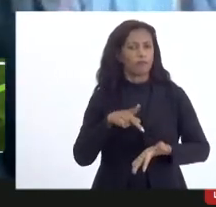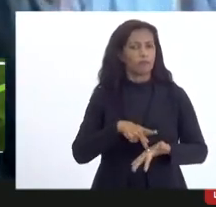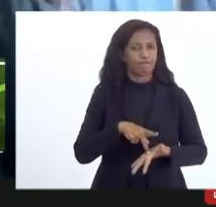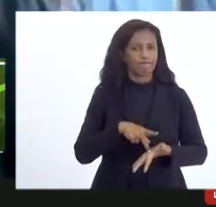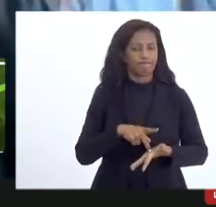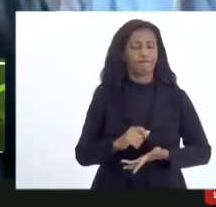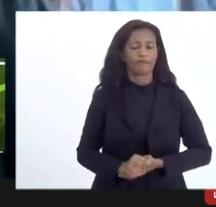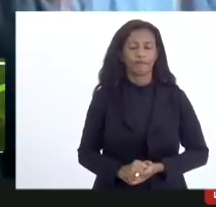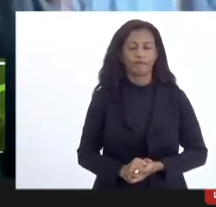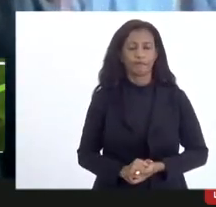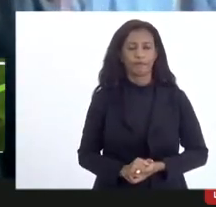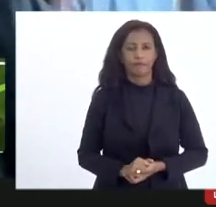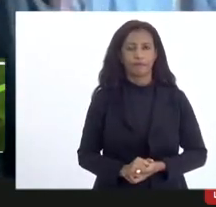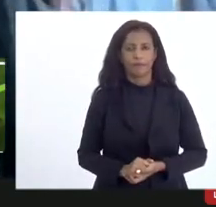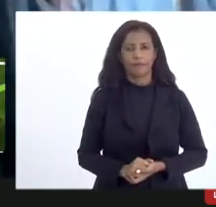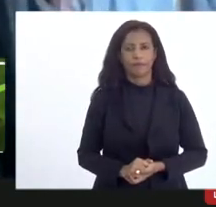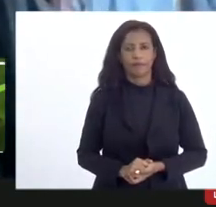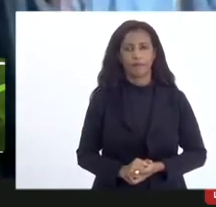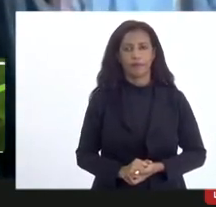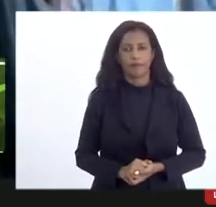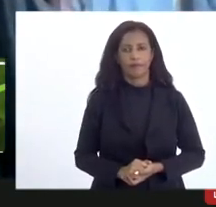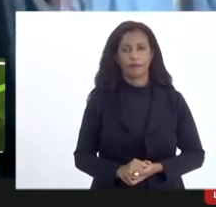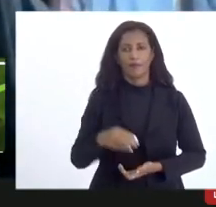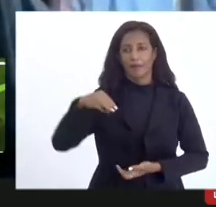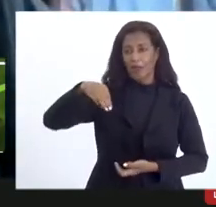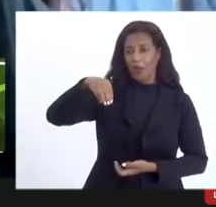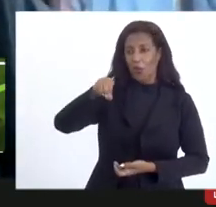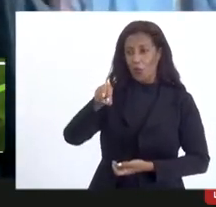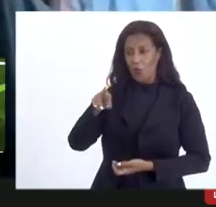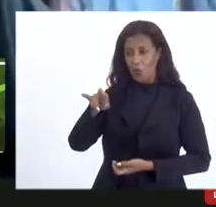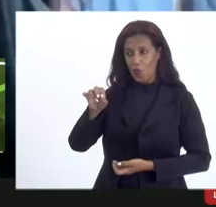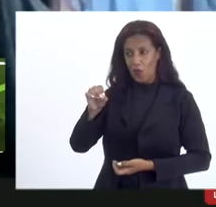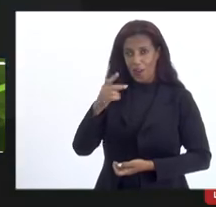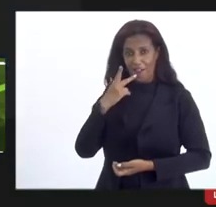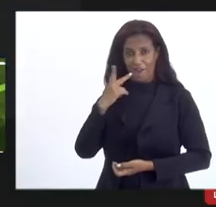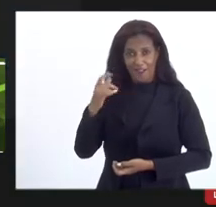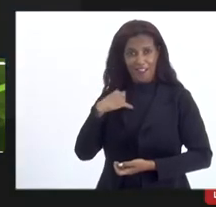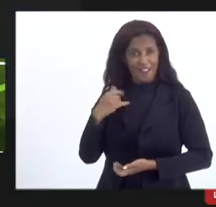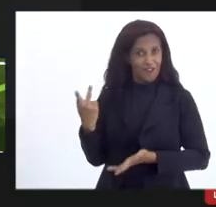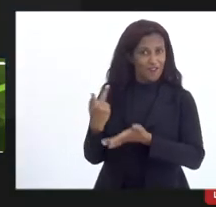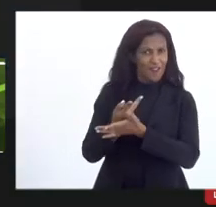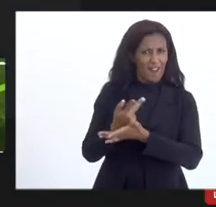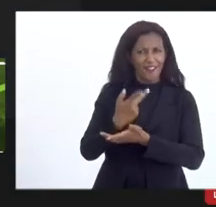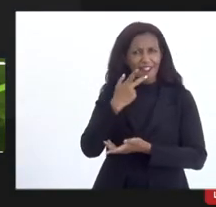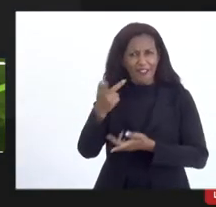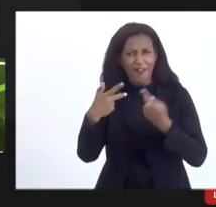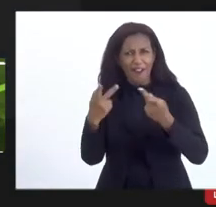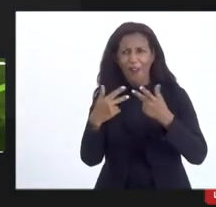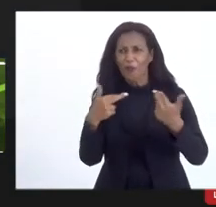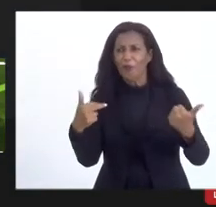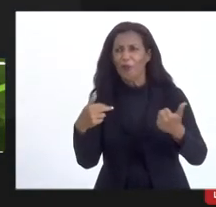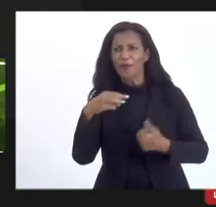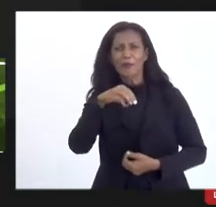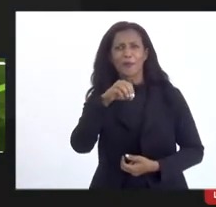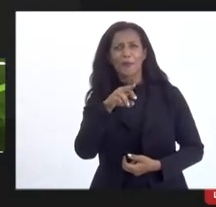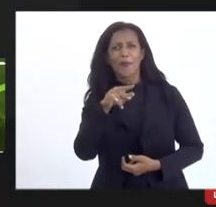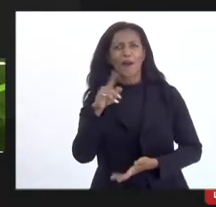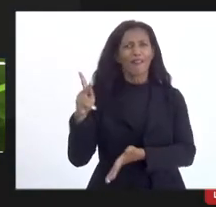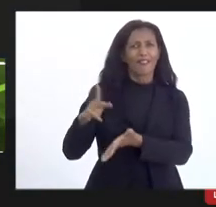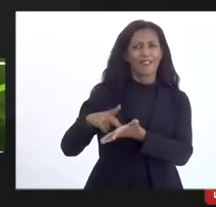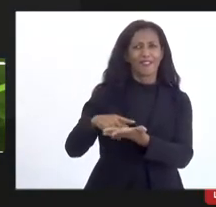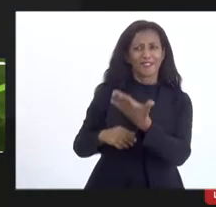Dito isso, e a Morgana me corrija se estou fazendo alguma coisa errada, você quer fazer também uma saudação? Porque a Morgana é é a